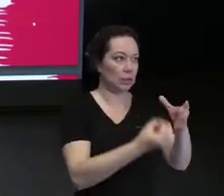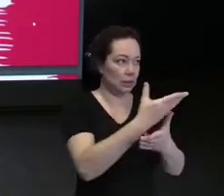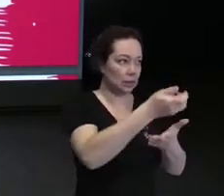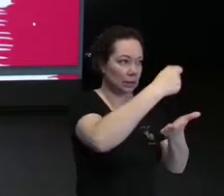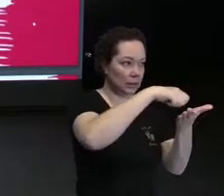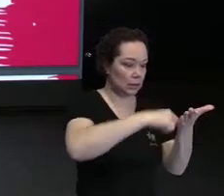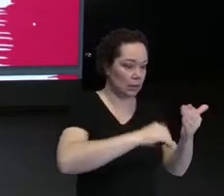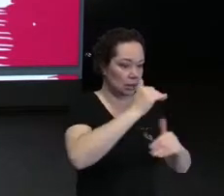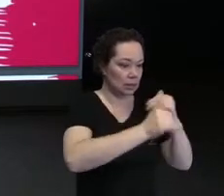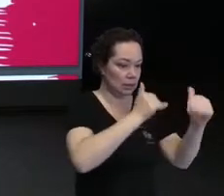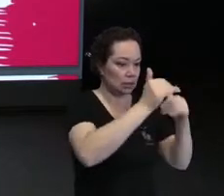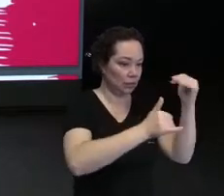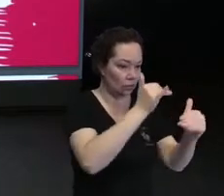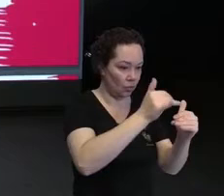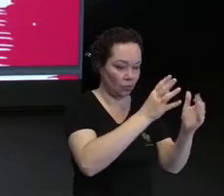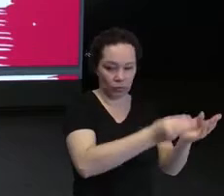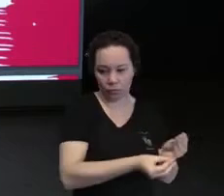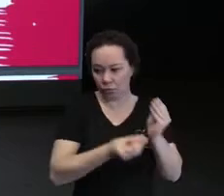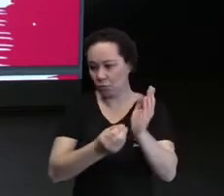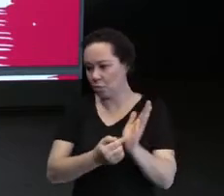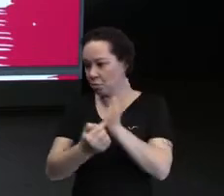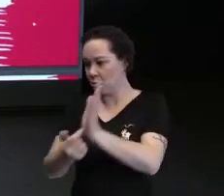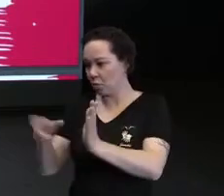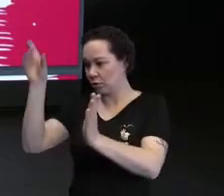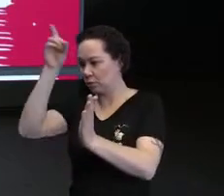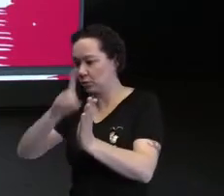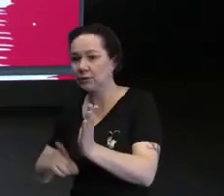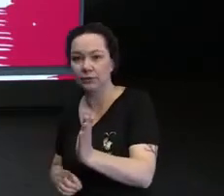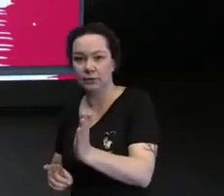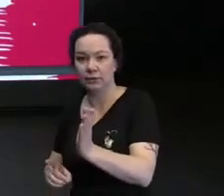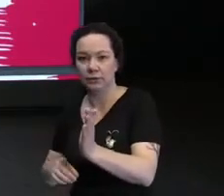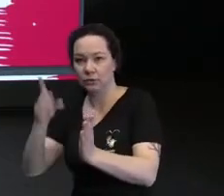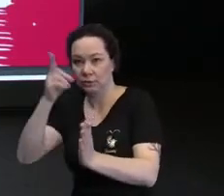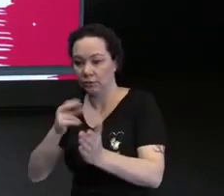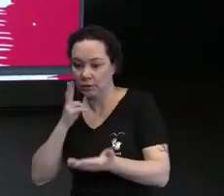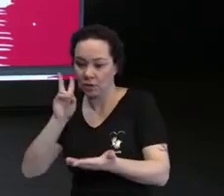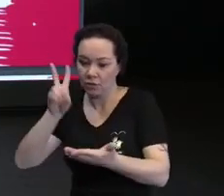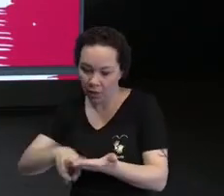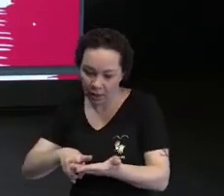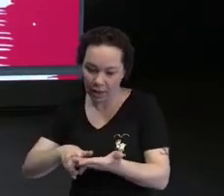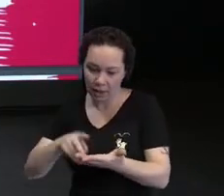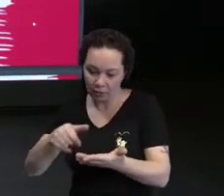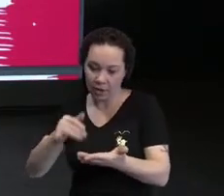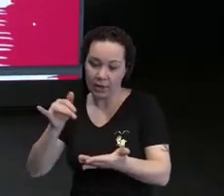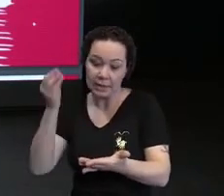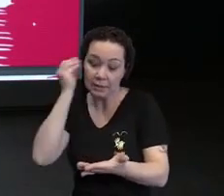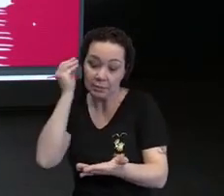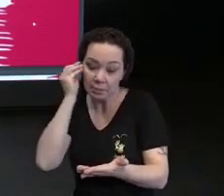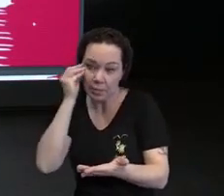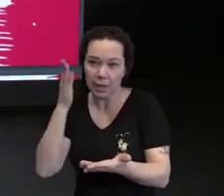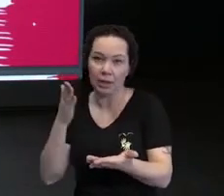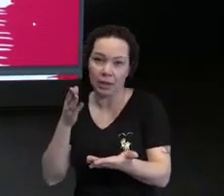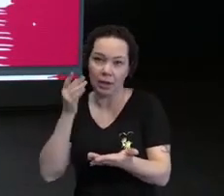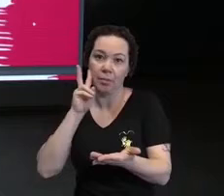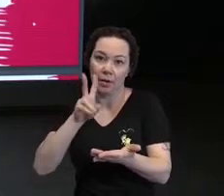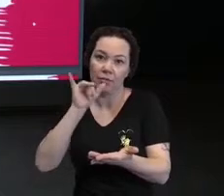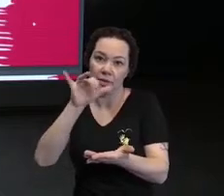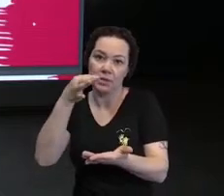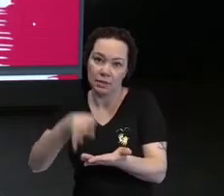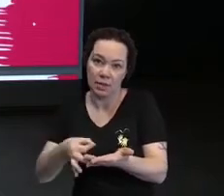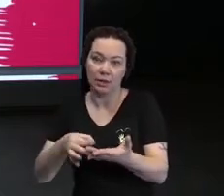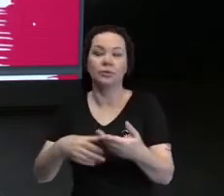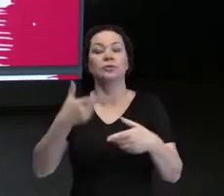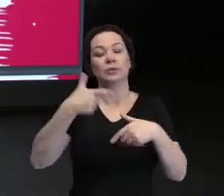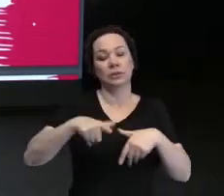a gente faz até um preparo, mas essa validação, e aí descrevendo de novo a minha tela, eu tenho a